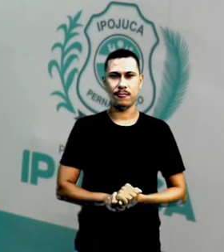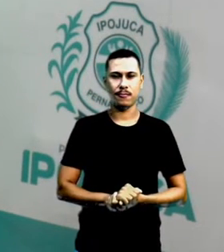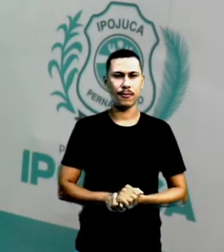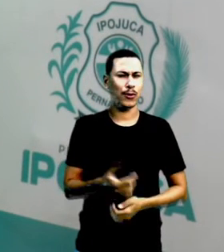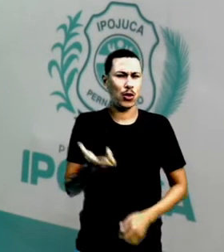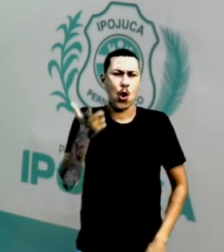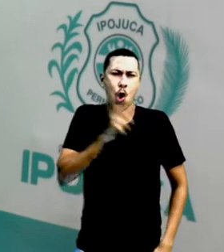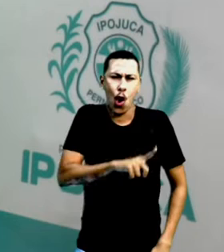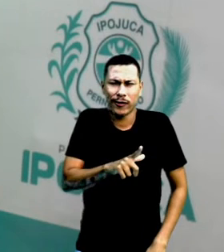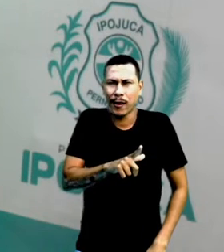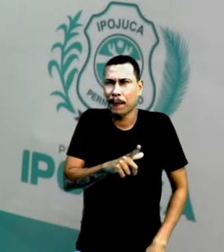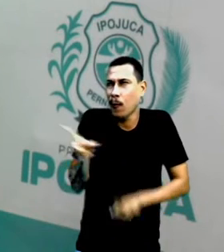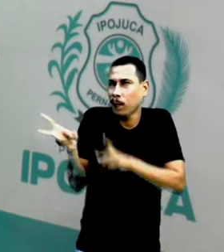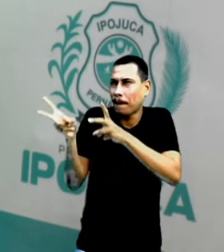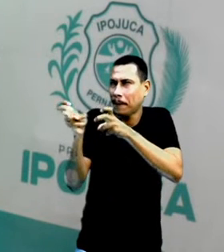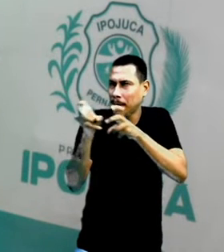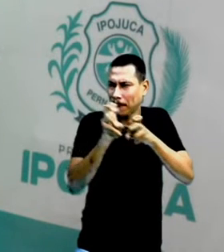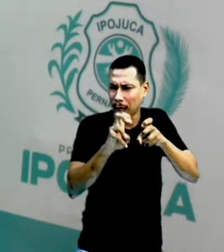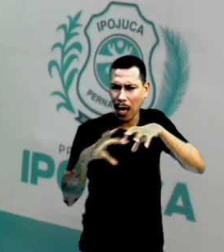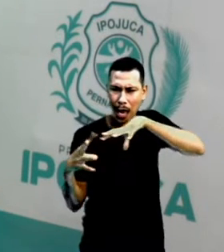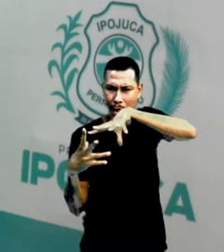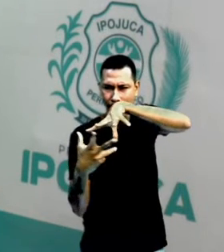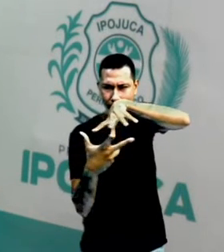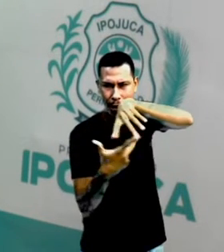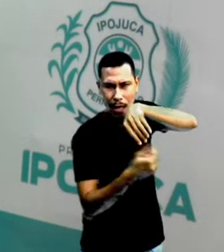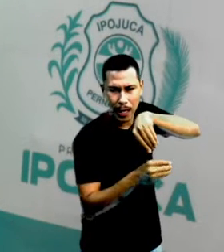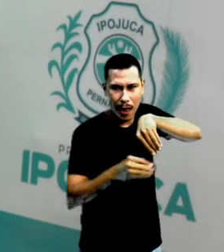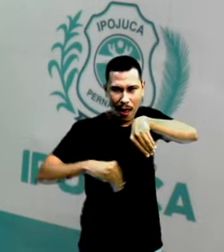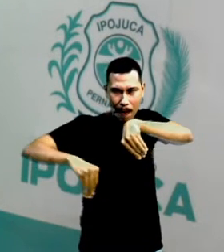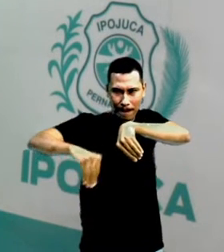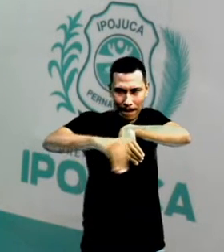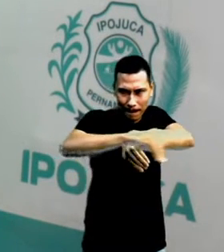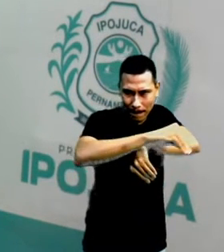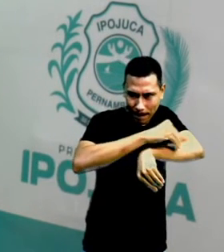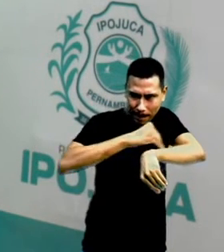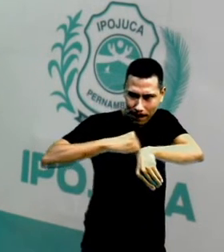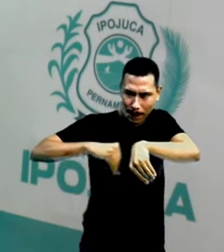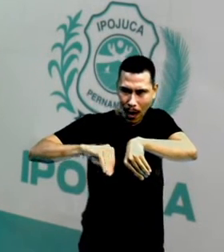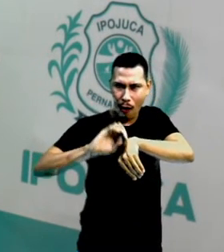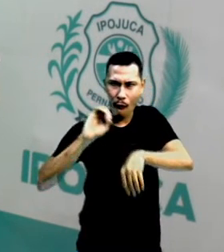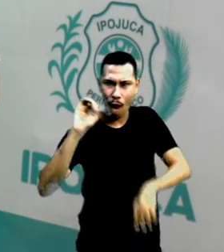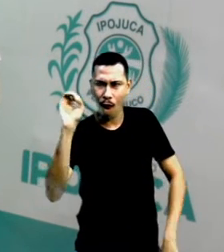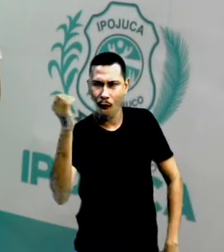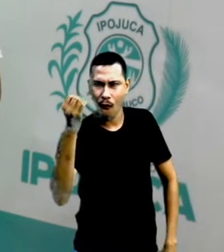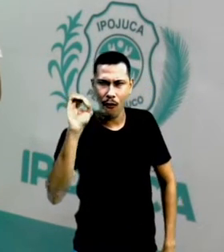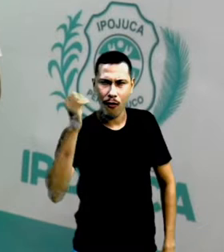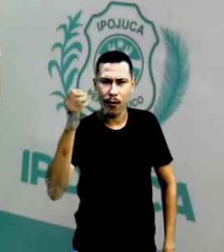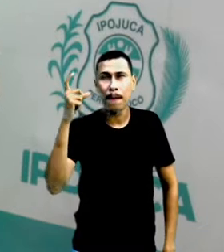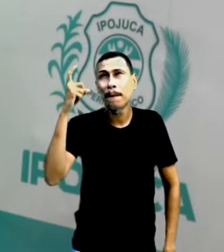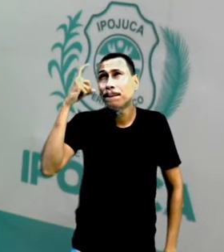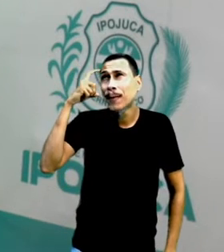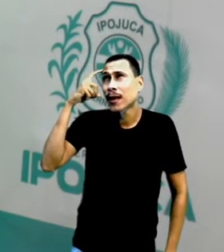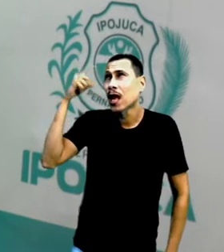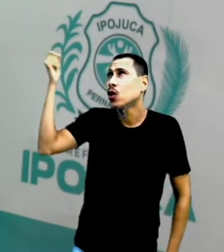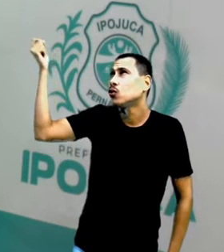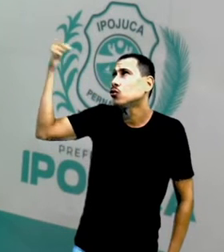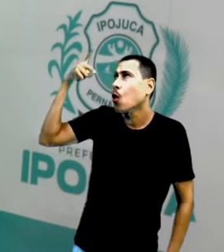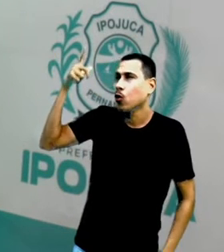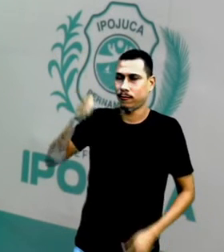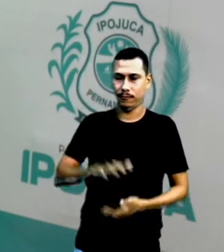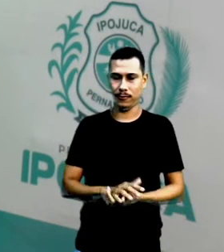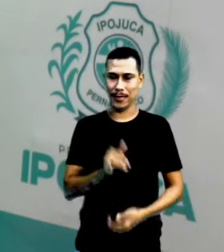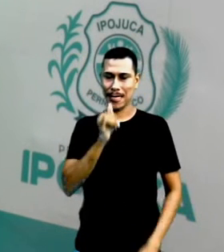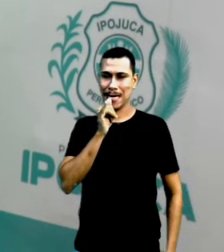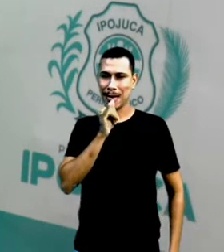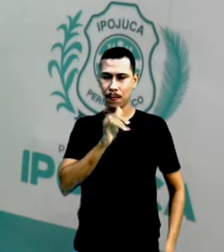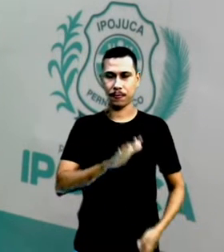perceber que a Terra está girando. E achamos que é o sol. Tia vai dar um